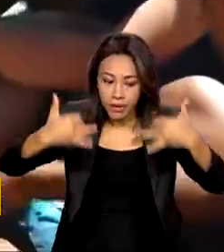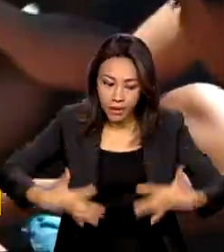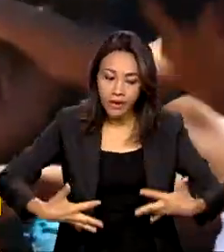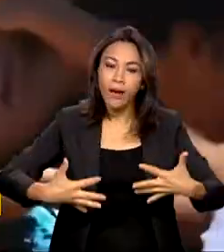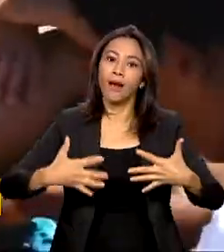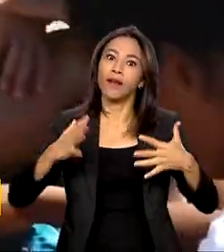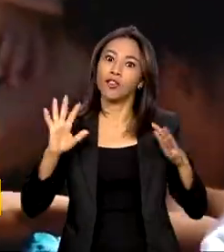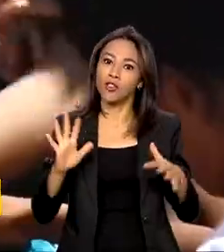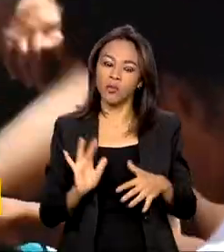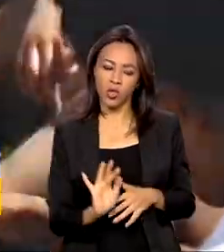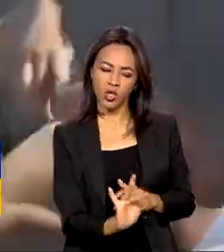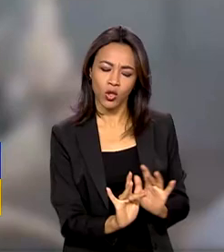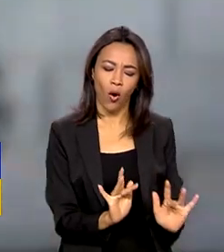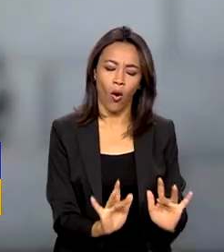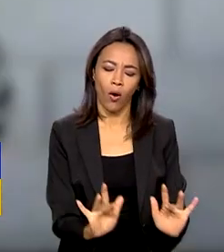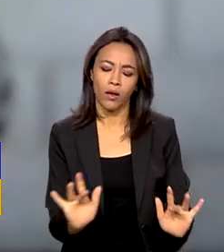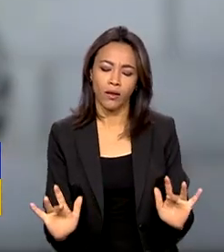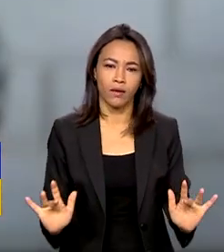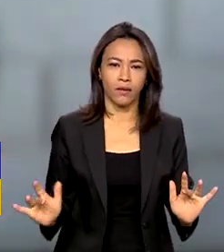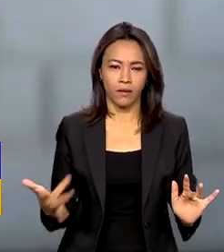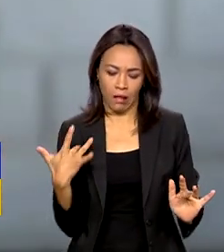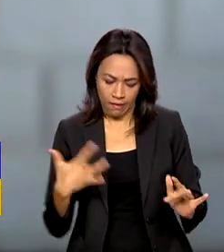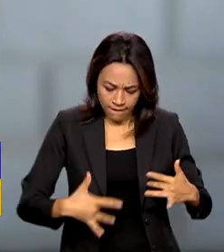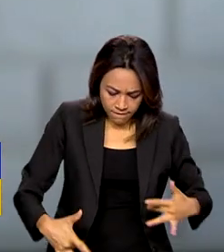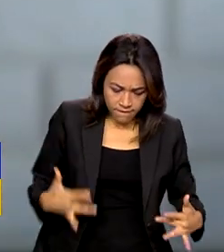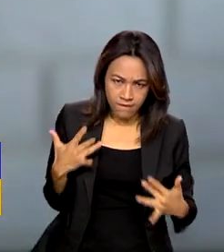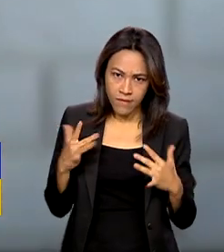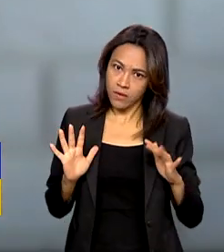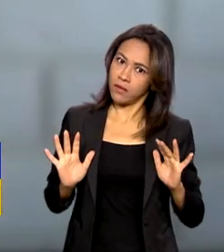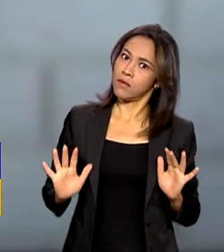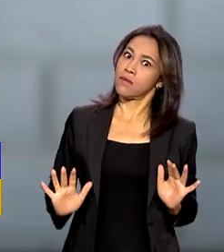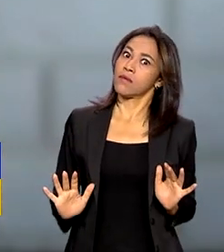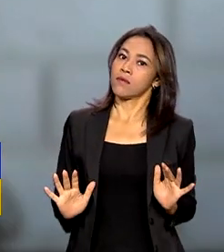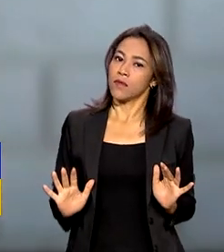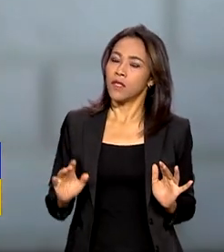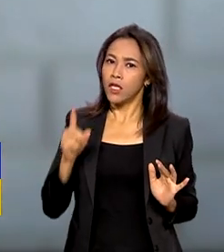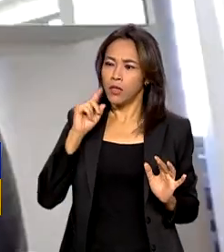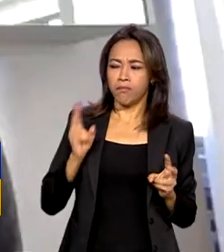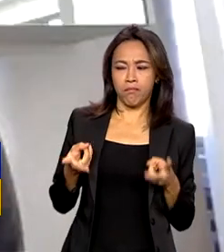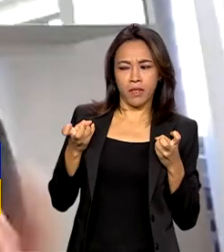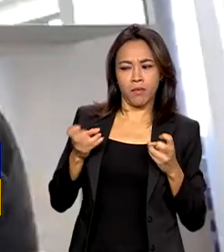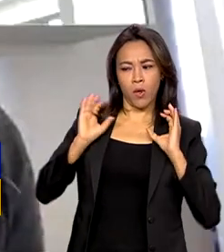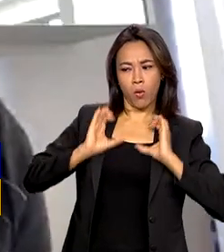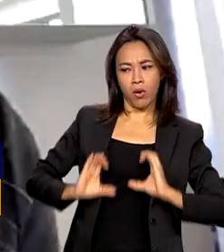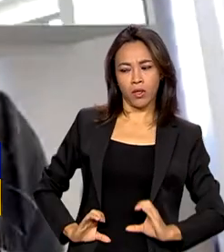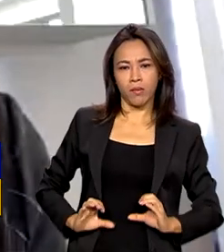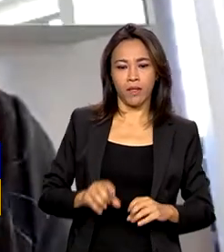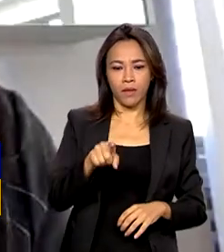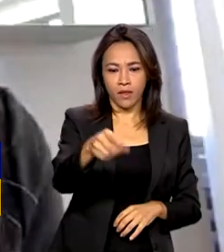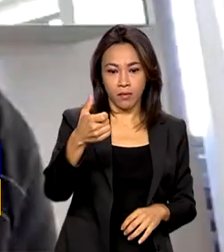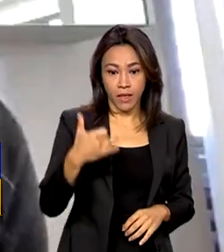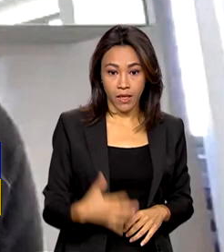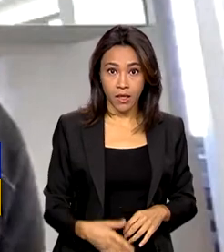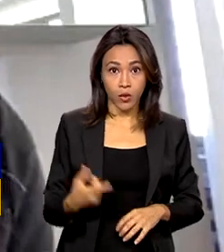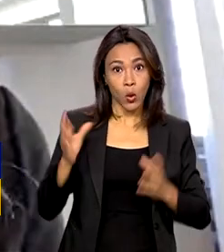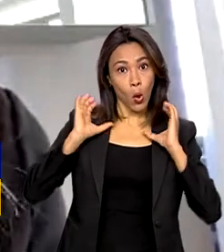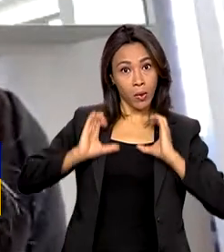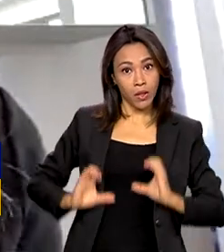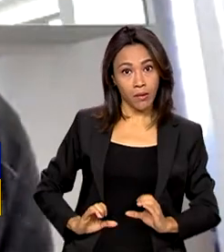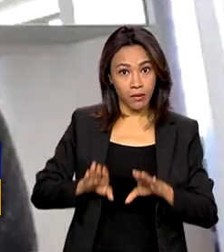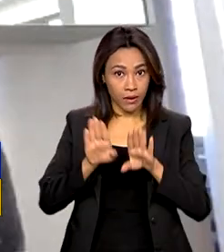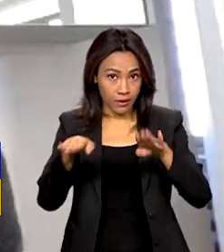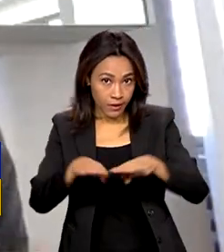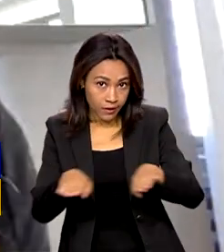toque mal-intencionado e ficar sempre atento a mudanças de comportamento. Uma modificação no padrão de alimentação,